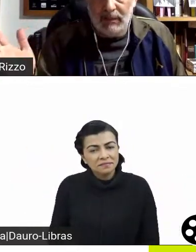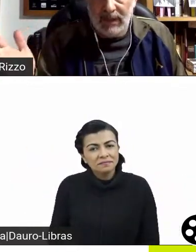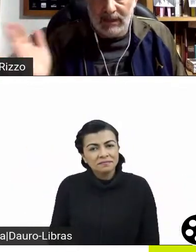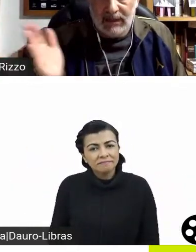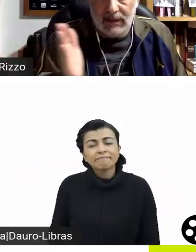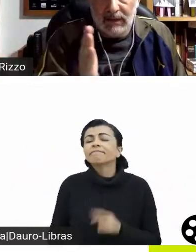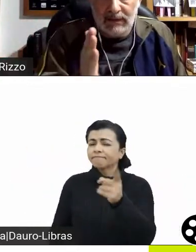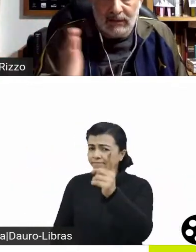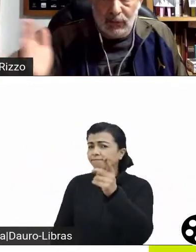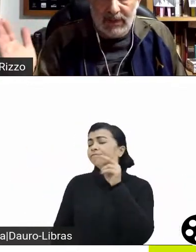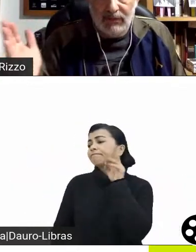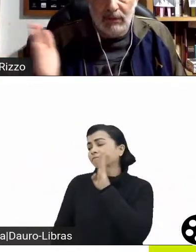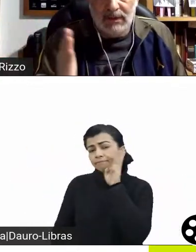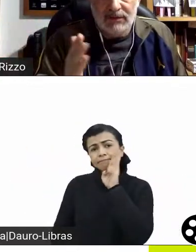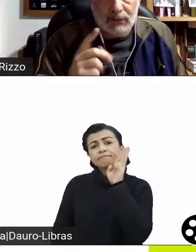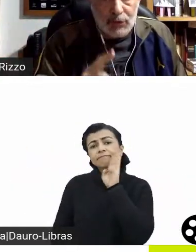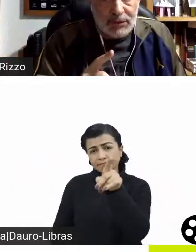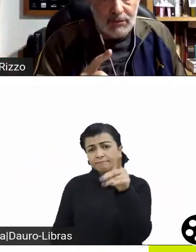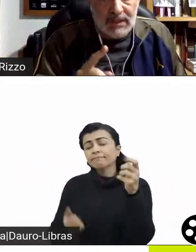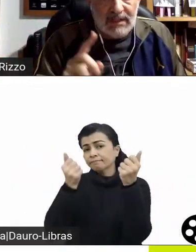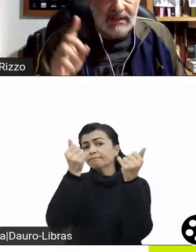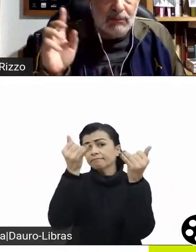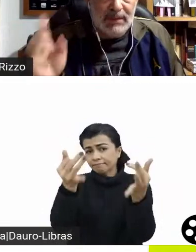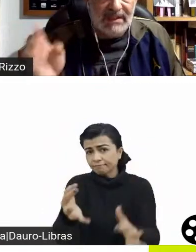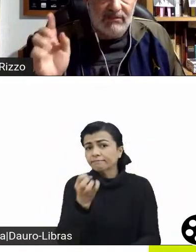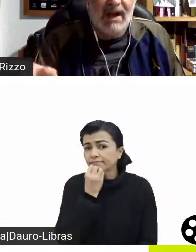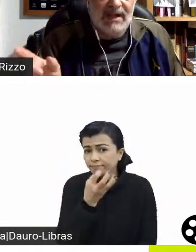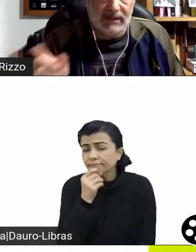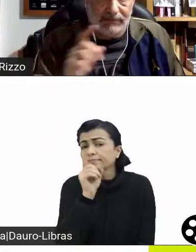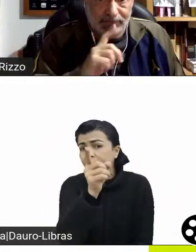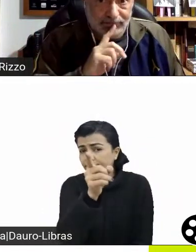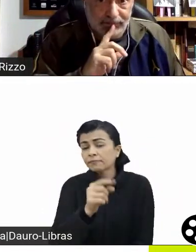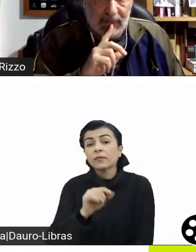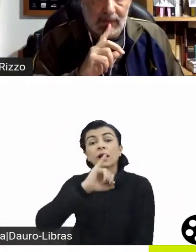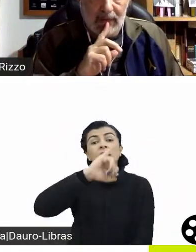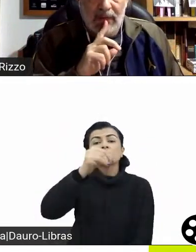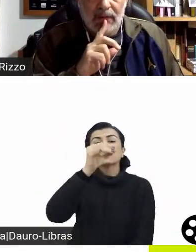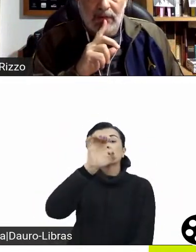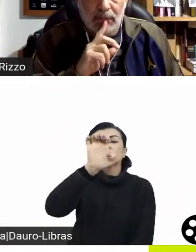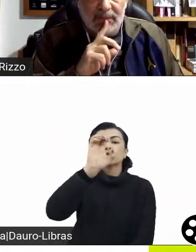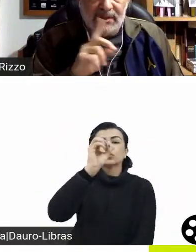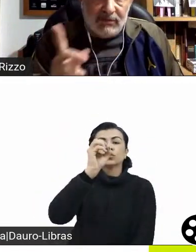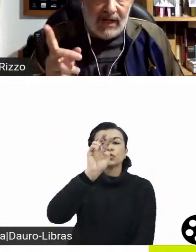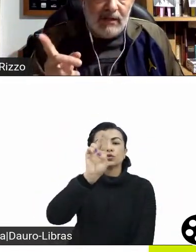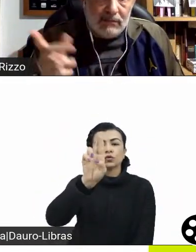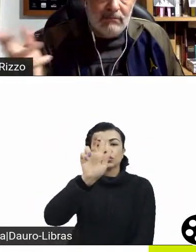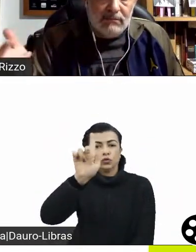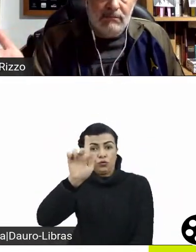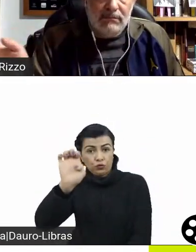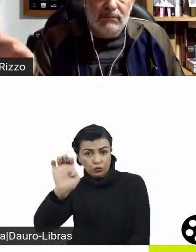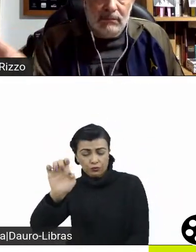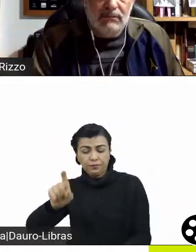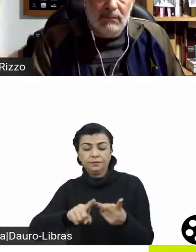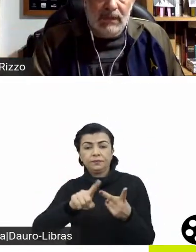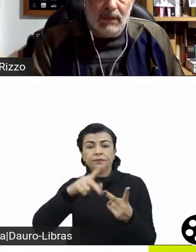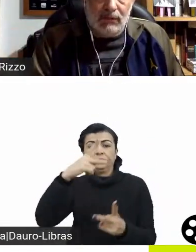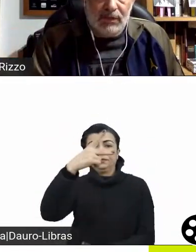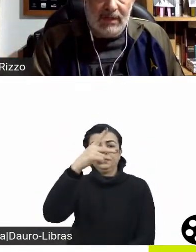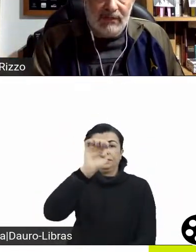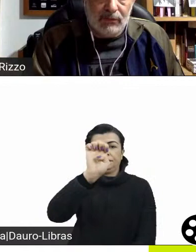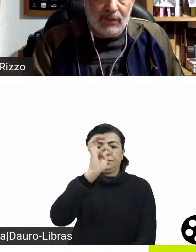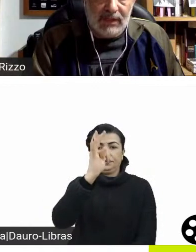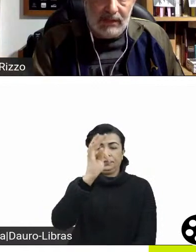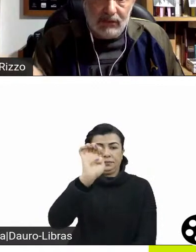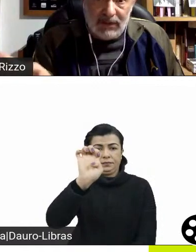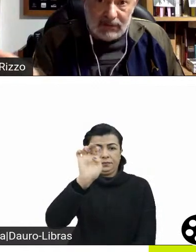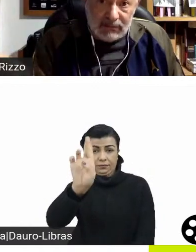legal, legal lembrar, né, da turma que veio antes, tem o George Miller e tem o Peter Weyer, o Peter Weyer é